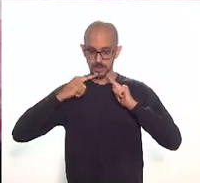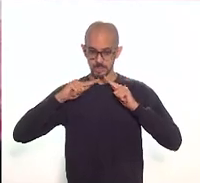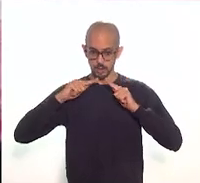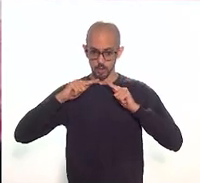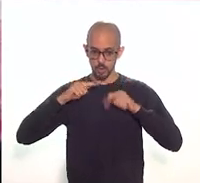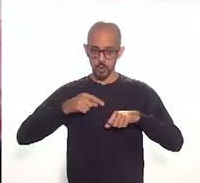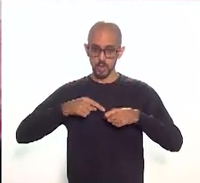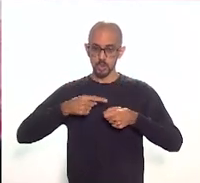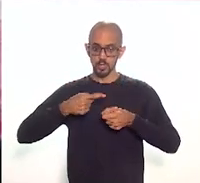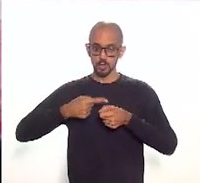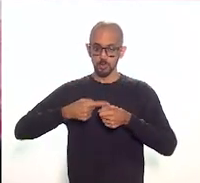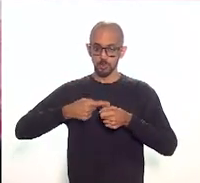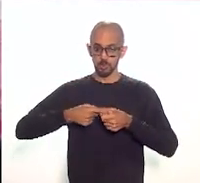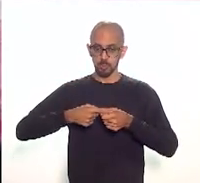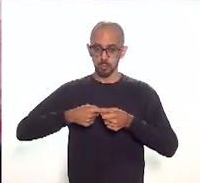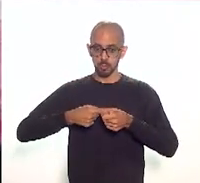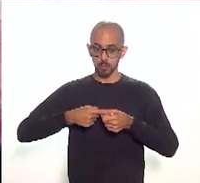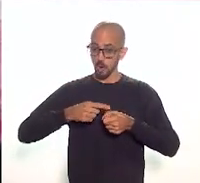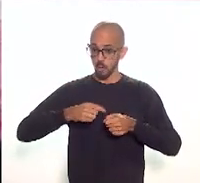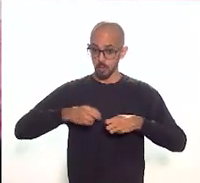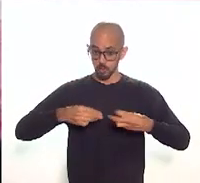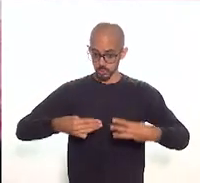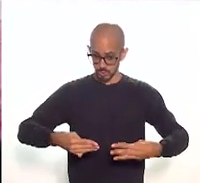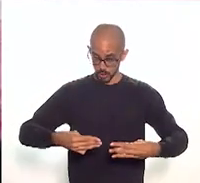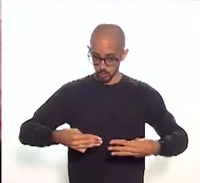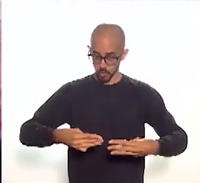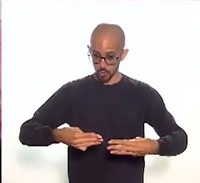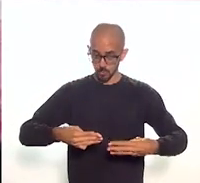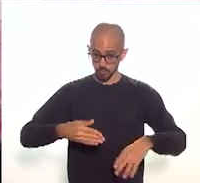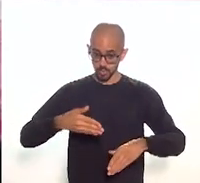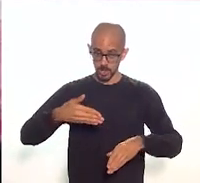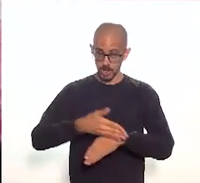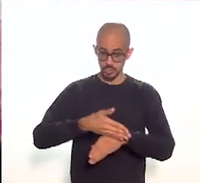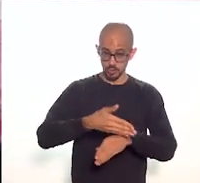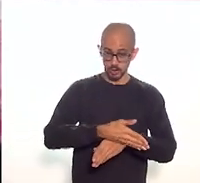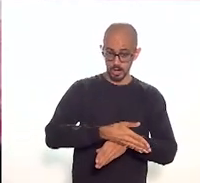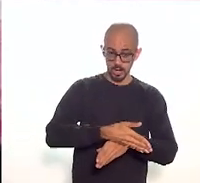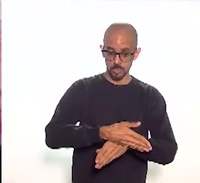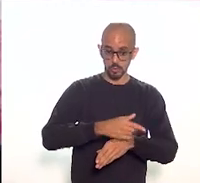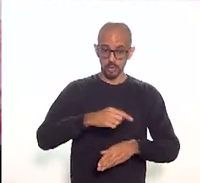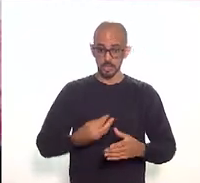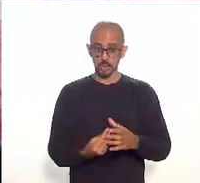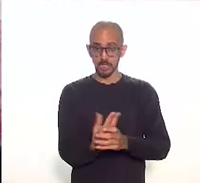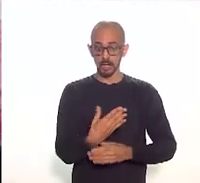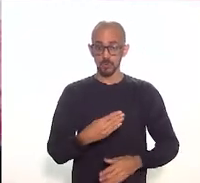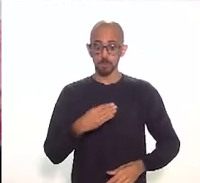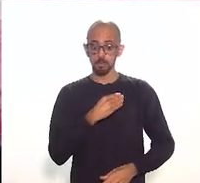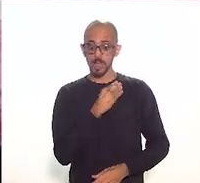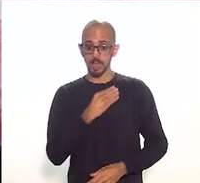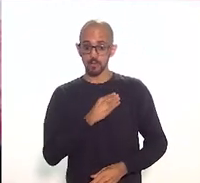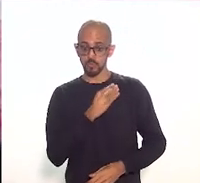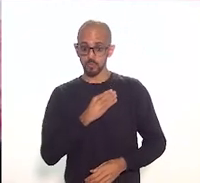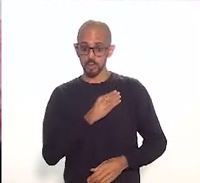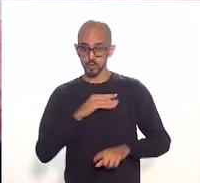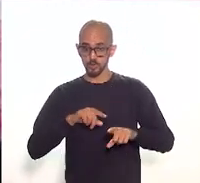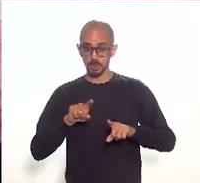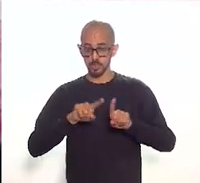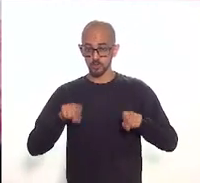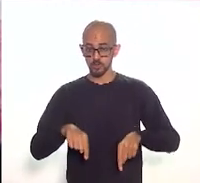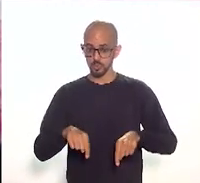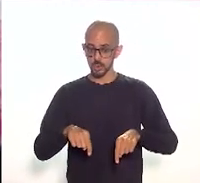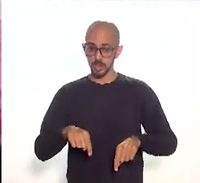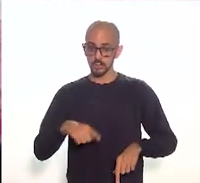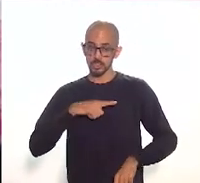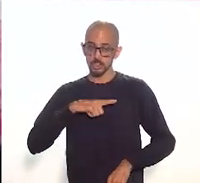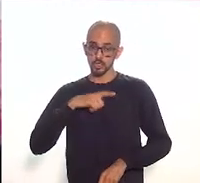estava sendo acionado por vias de turismo e gerando benefícios para os profissionais que estavam em dificuldade financeira. Ficamos bem